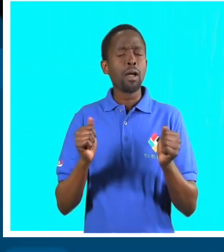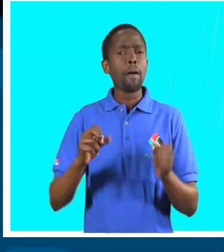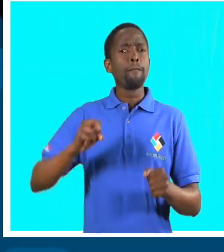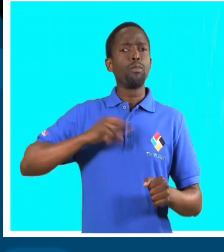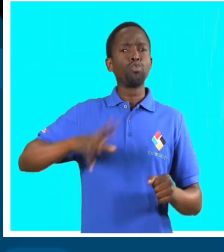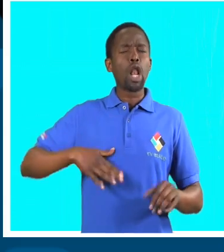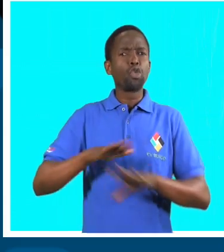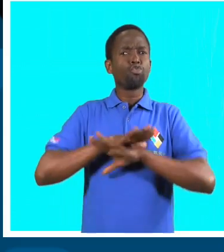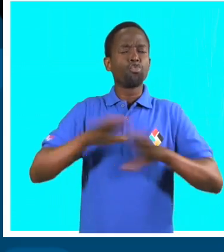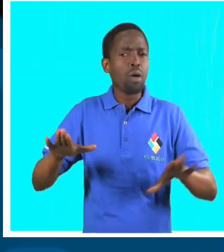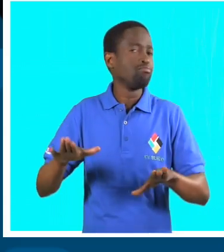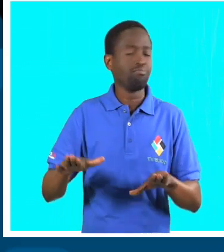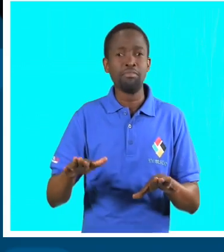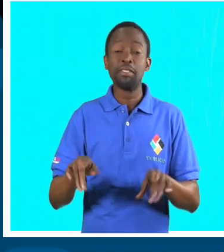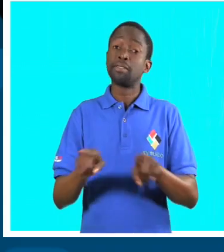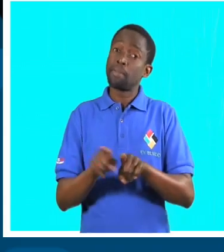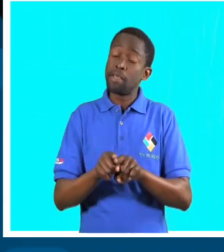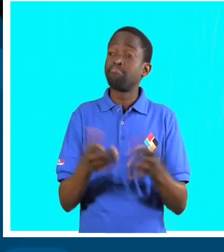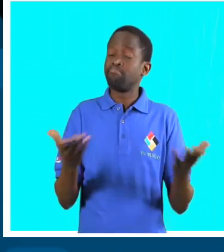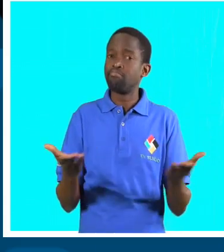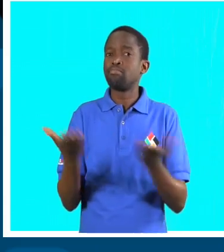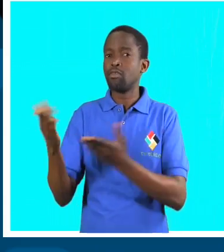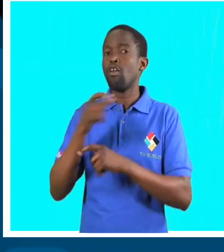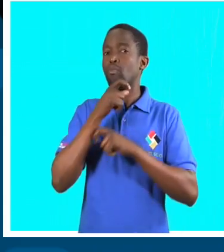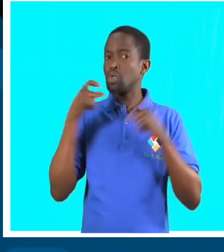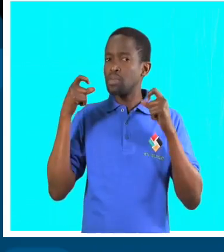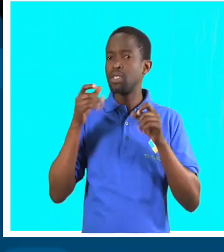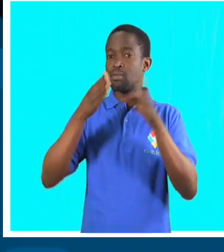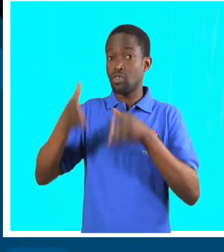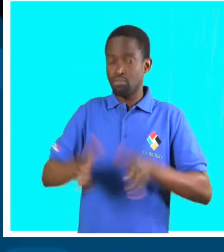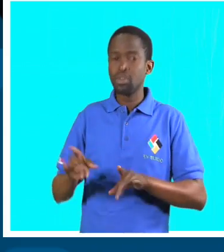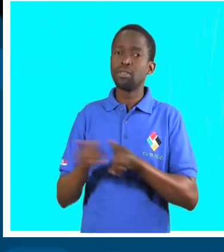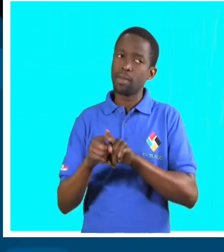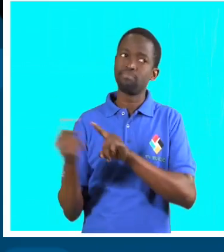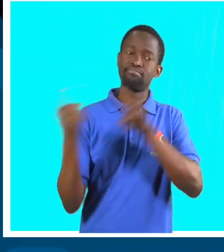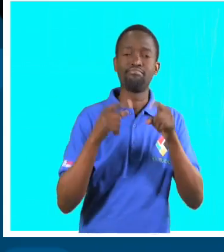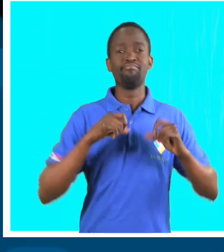Mas há também outras nacionalidades para além de moçambicanos.